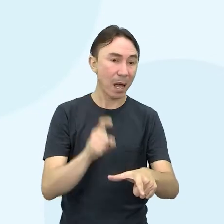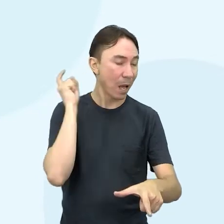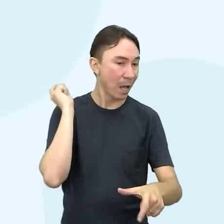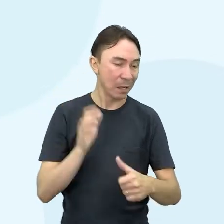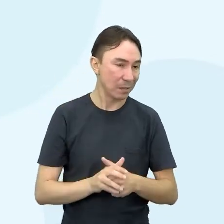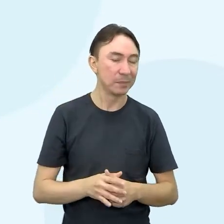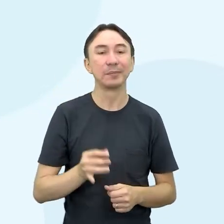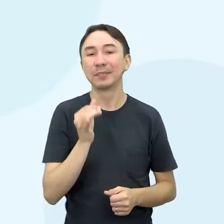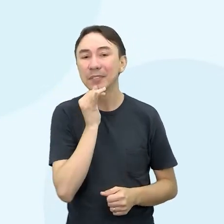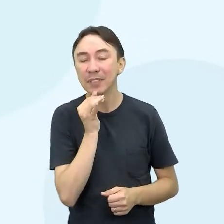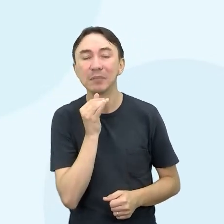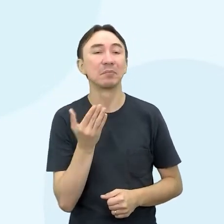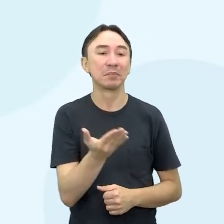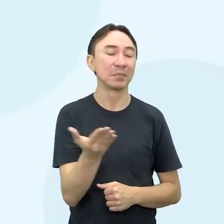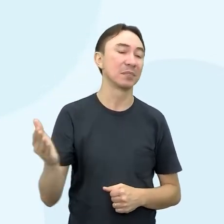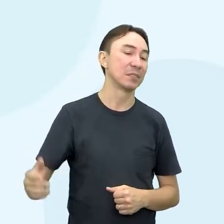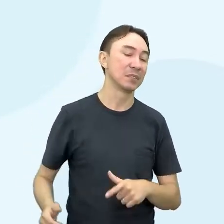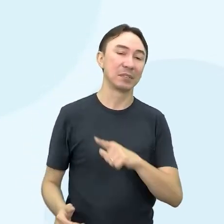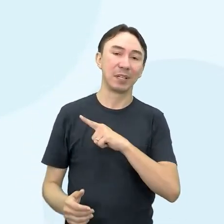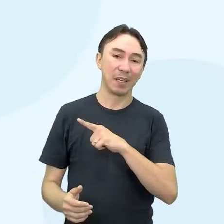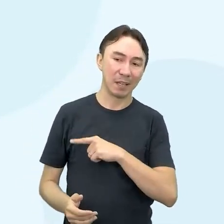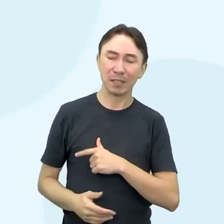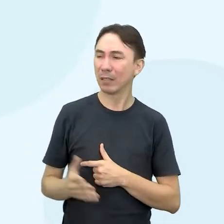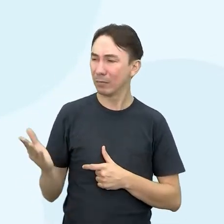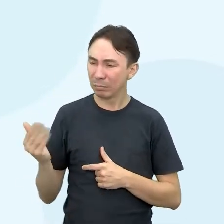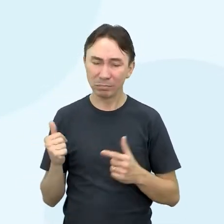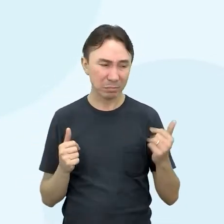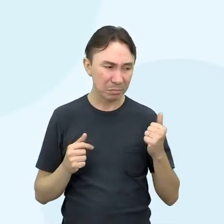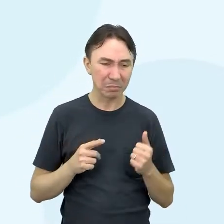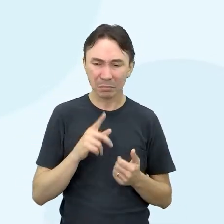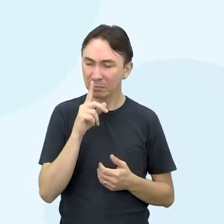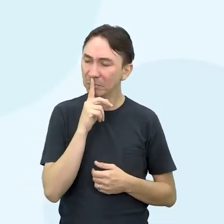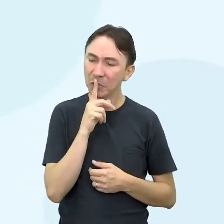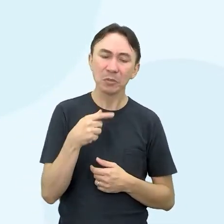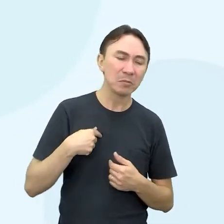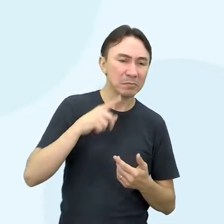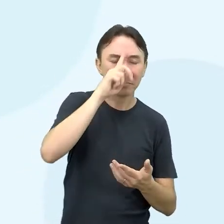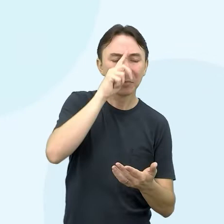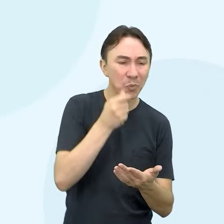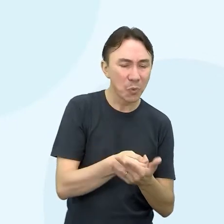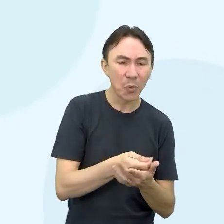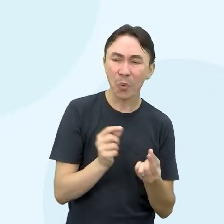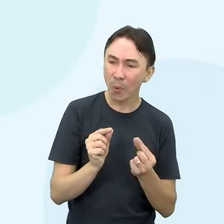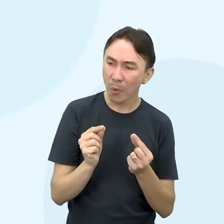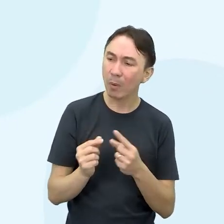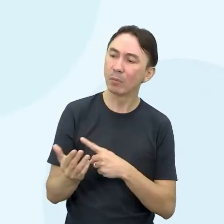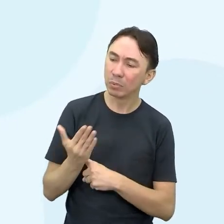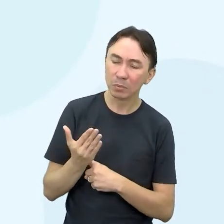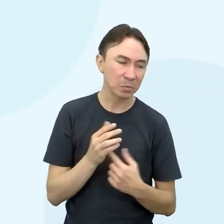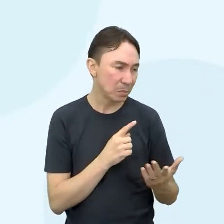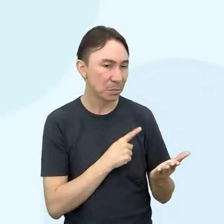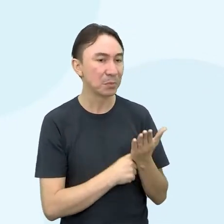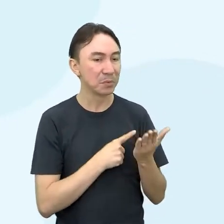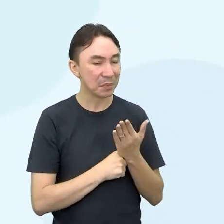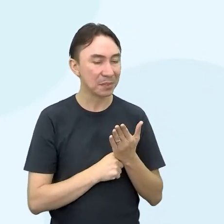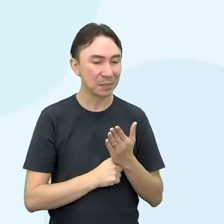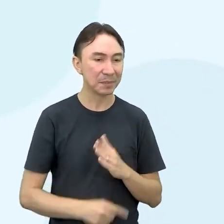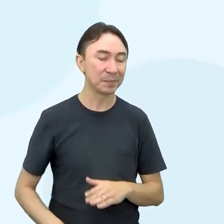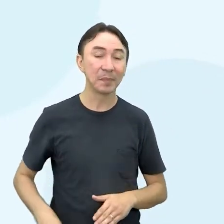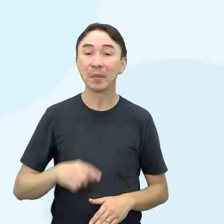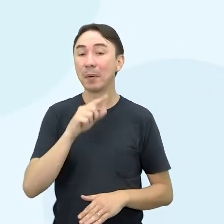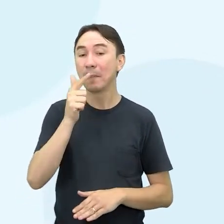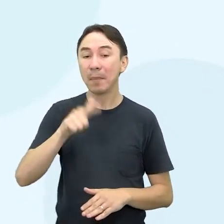decisão, pra chamar outros profissionais também, né? Saber esse momento, tá bom? O que mais que nós temos aí? A